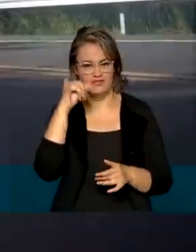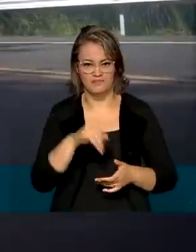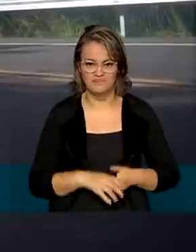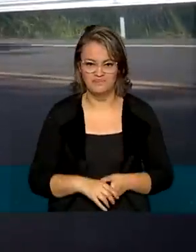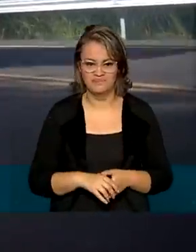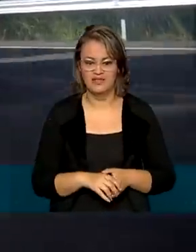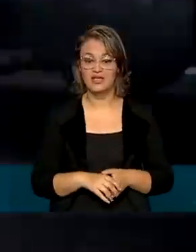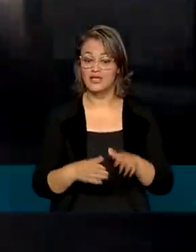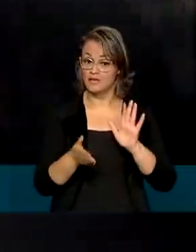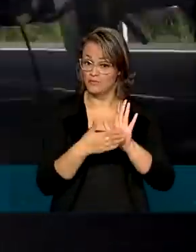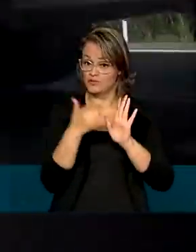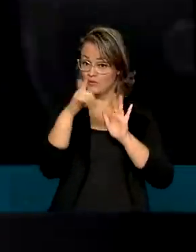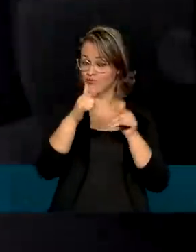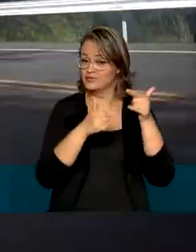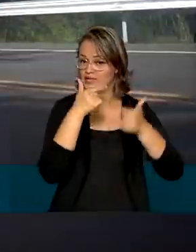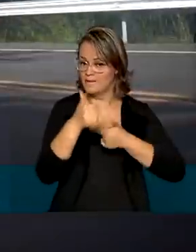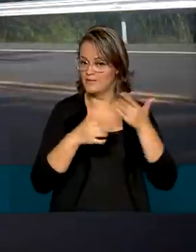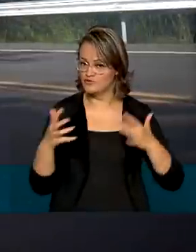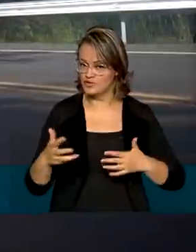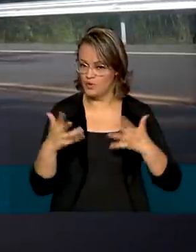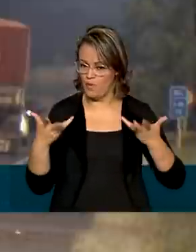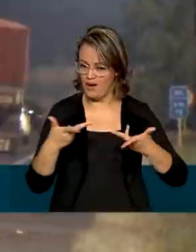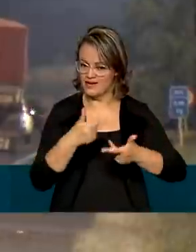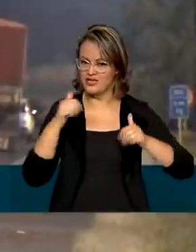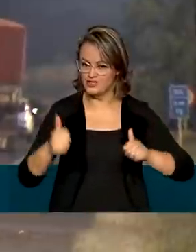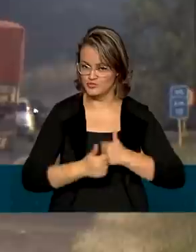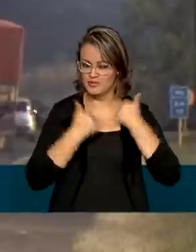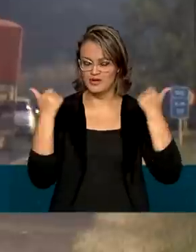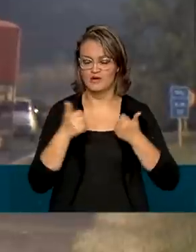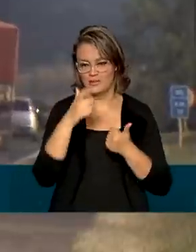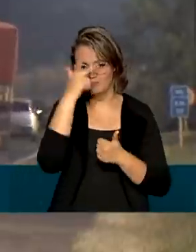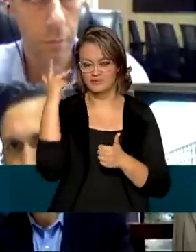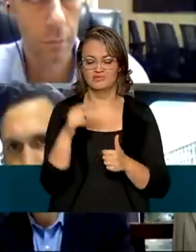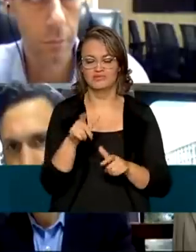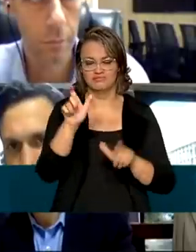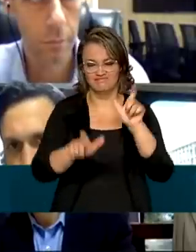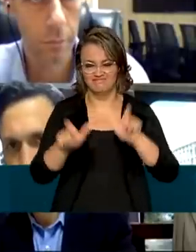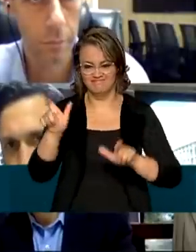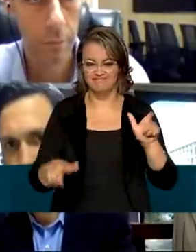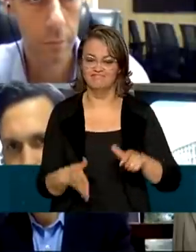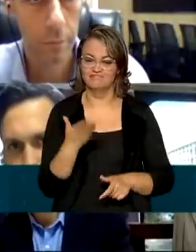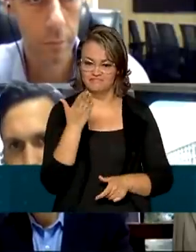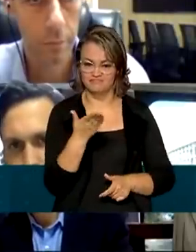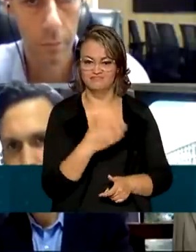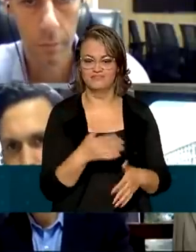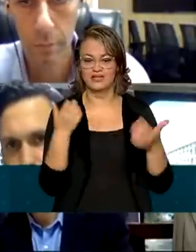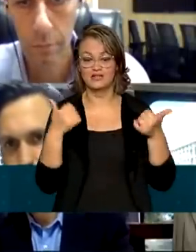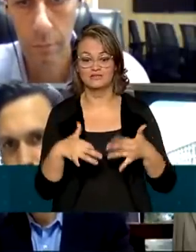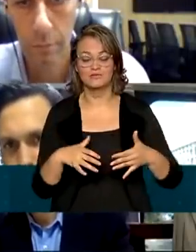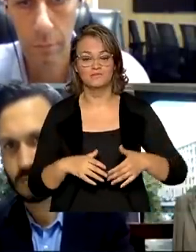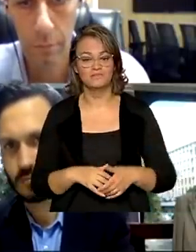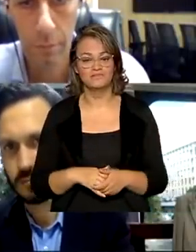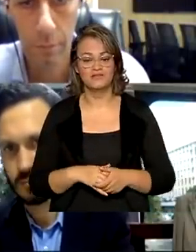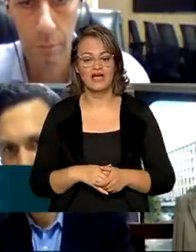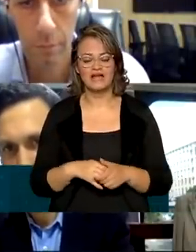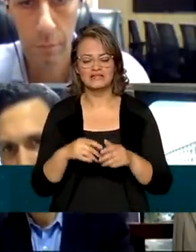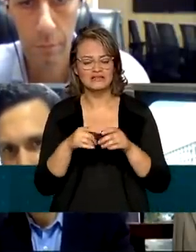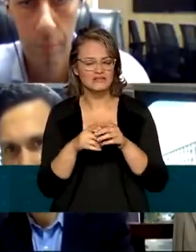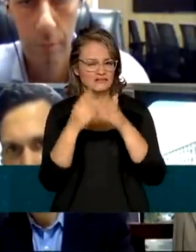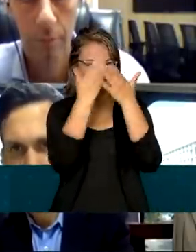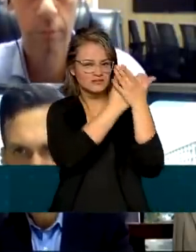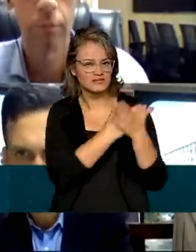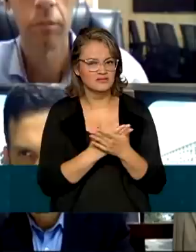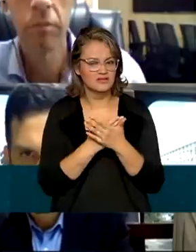formas de oferecer um serviço de melhor qualidade aos usuários. A gente conseguiu desenhar um ciclo todo